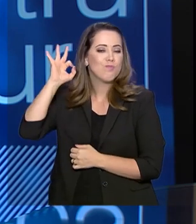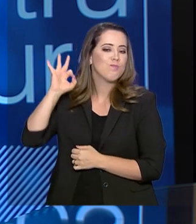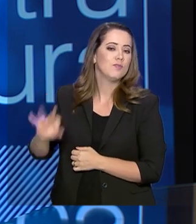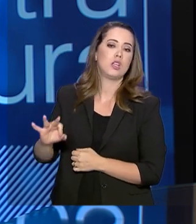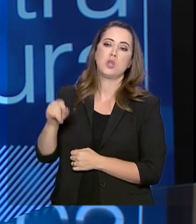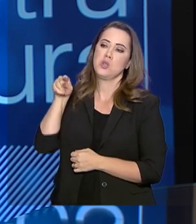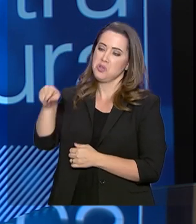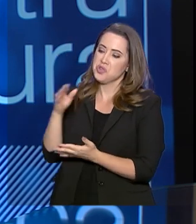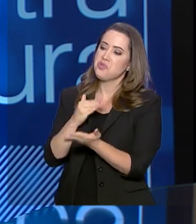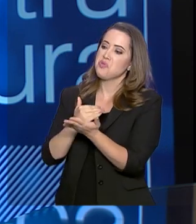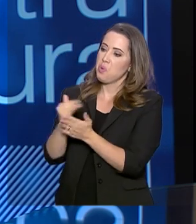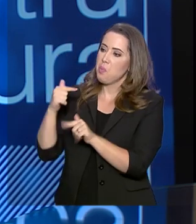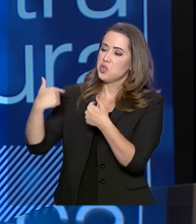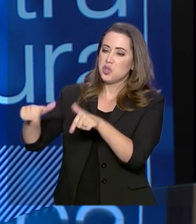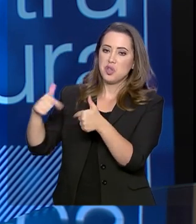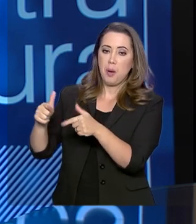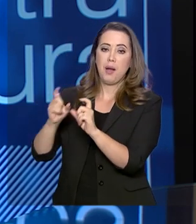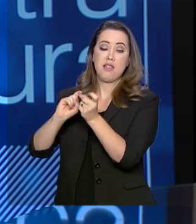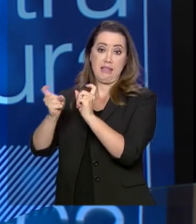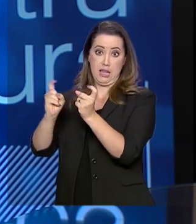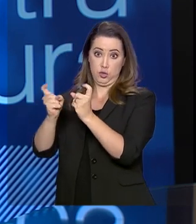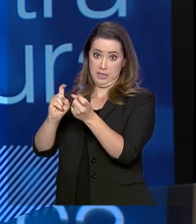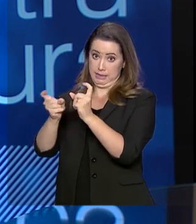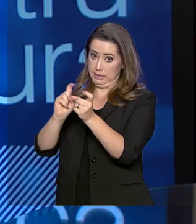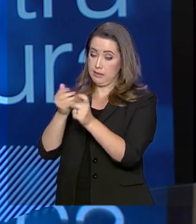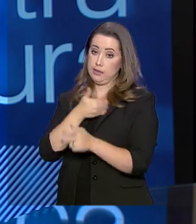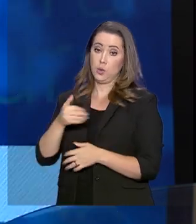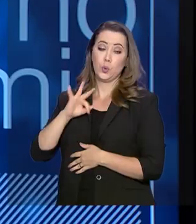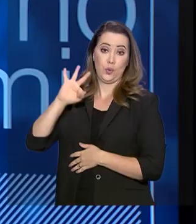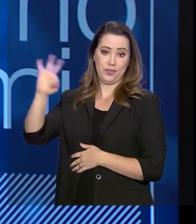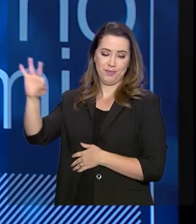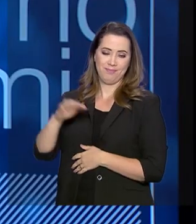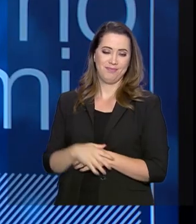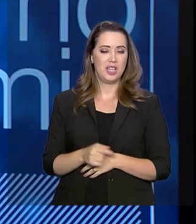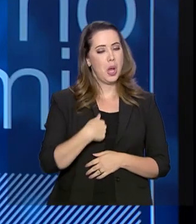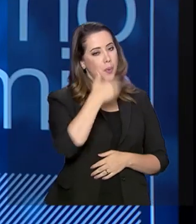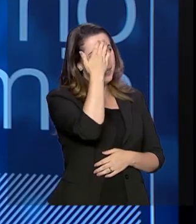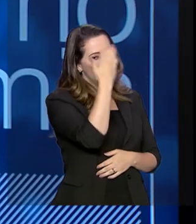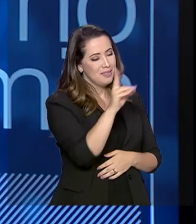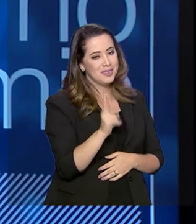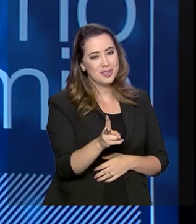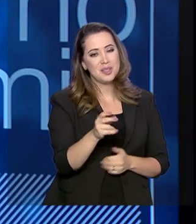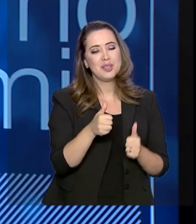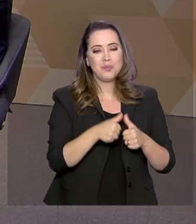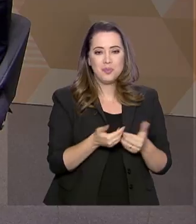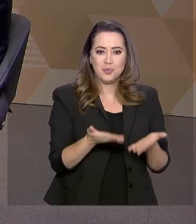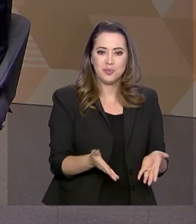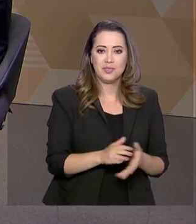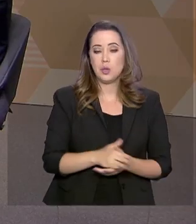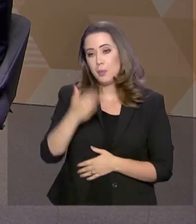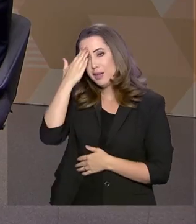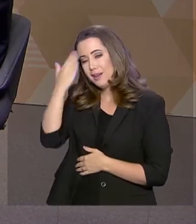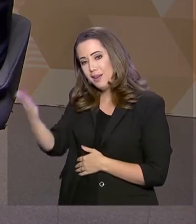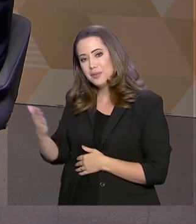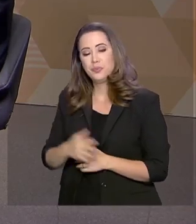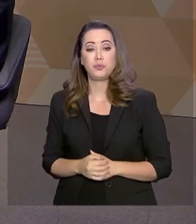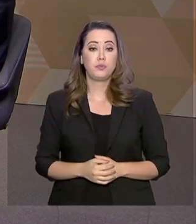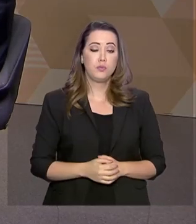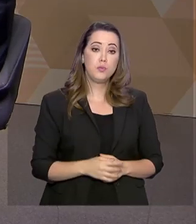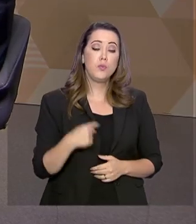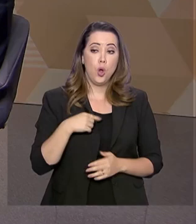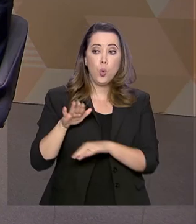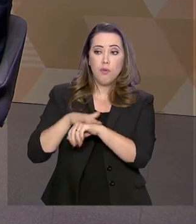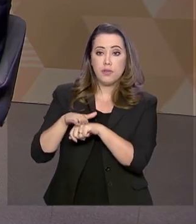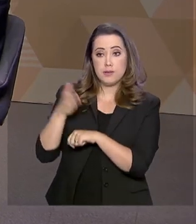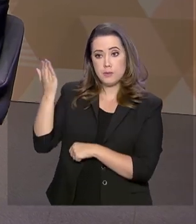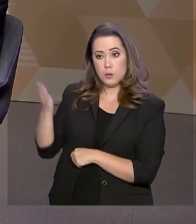essas iniciativas ligadas à gestão do governo federal? Eu que agradeço, estamos à disposição. Obrigado. Eu